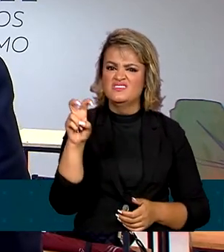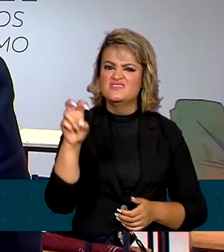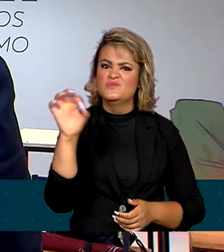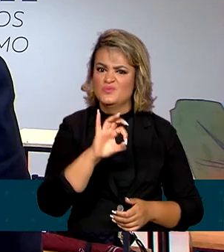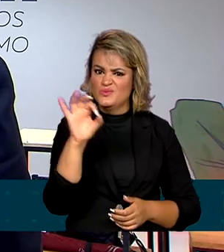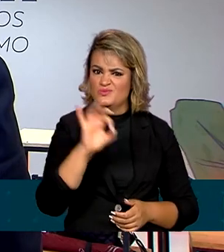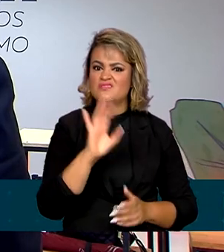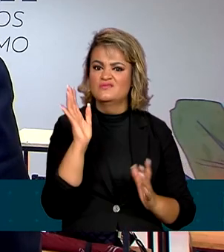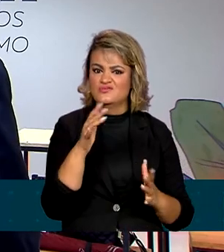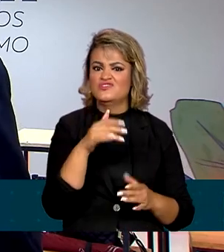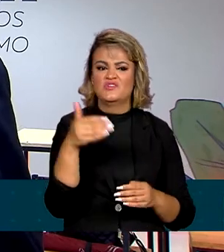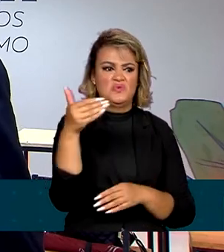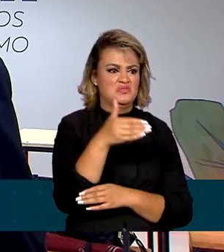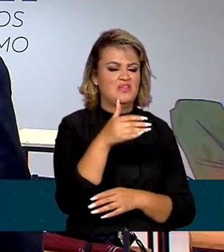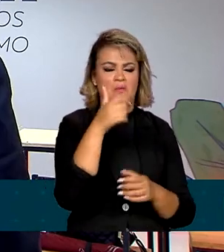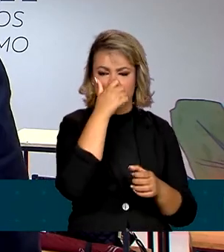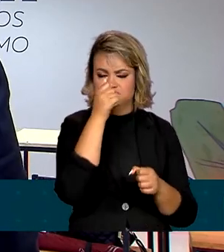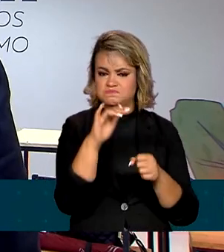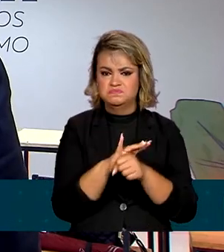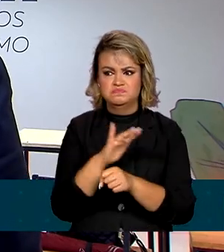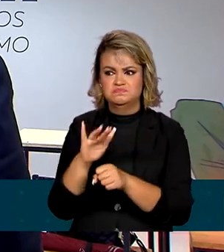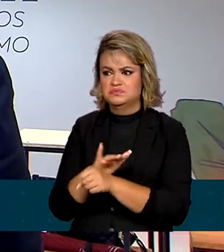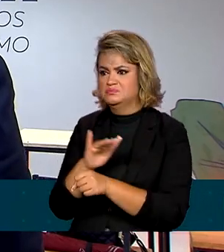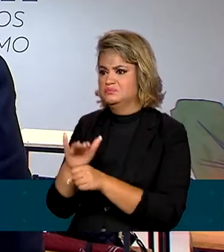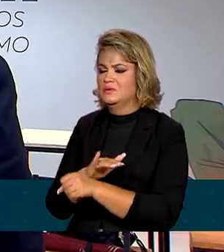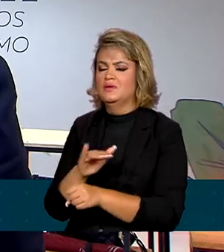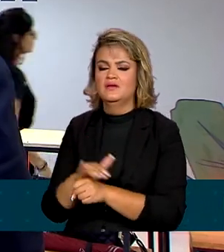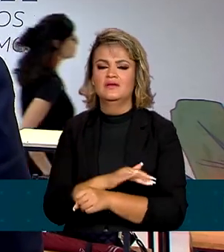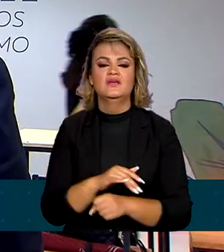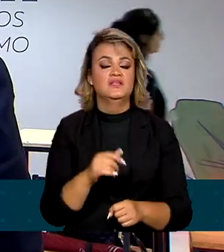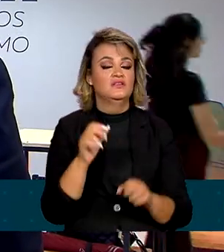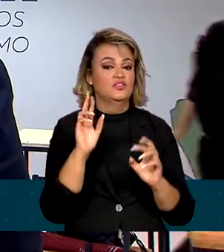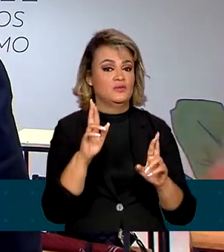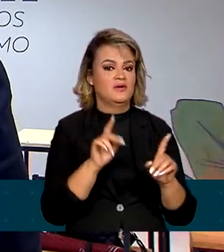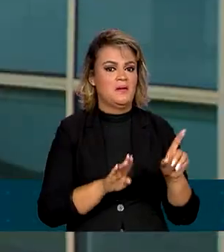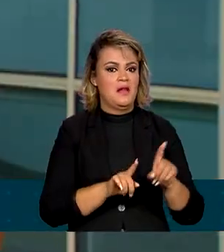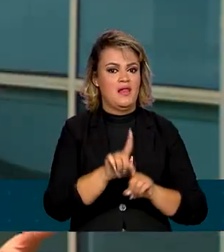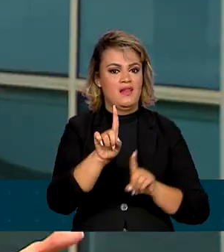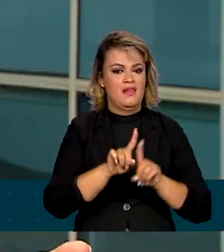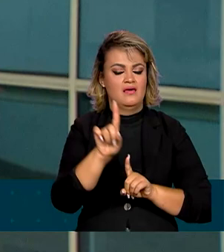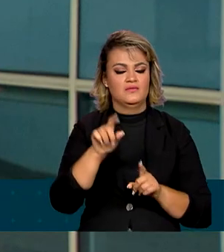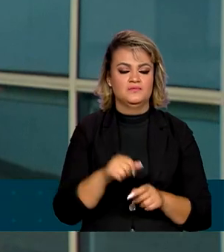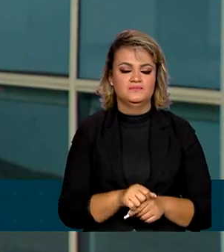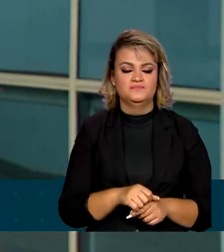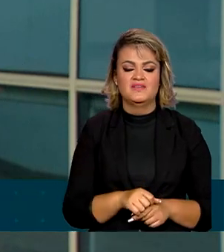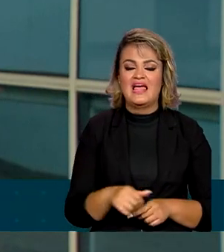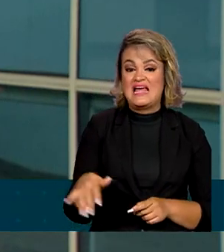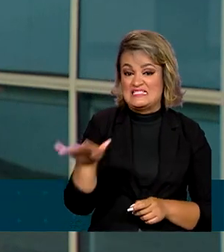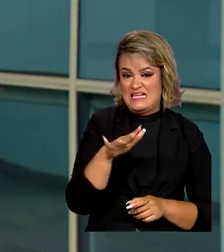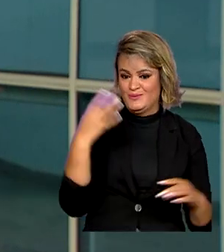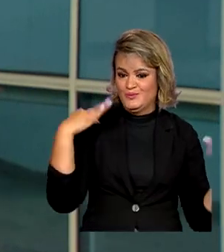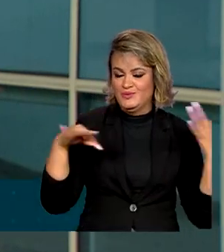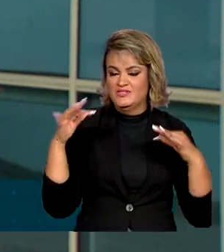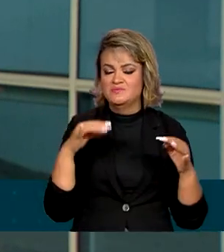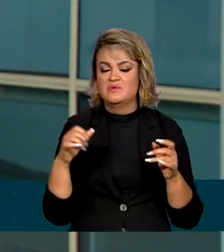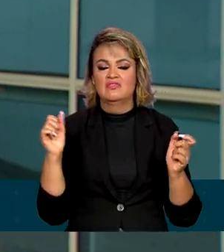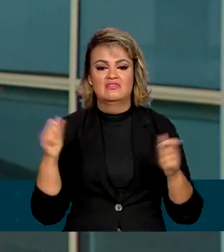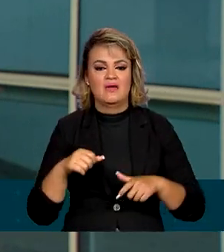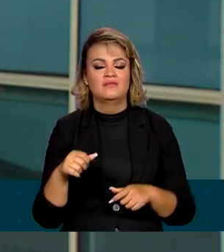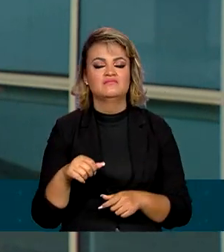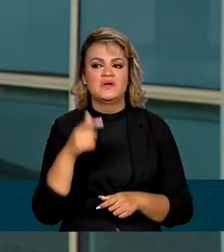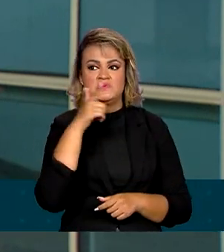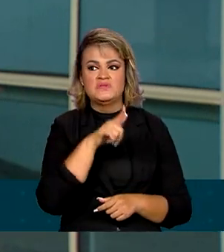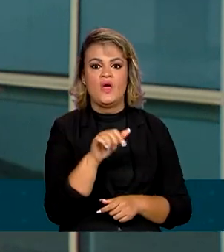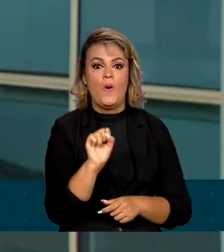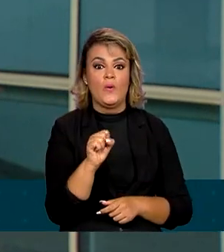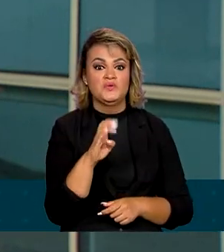de ocupação previsto para o carnaval e a gente espera bater todos os recordes possíveis. O setor deve movimentar mais de 8 bilhões